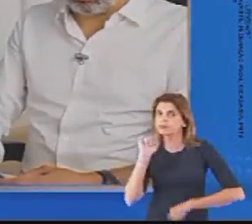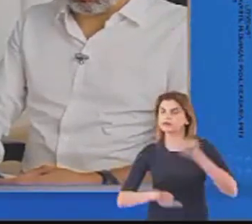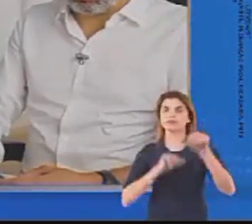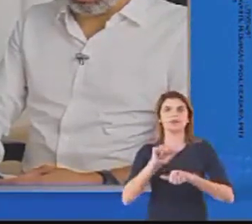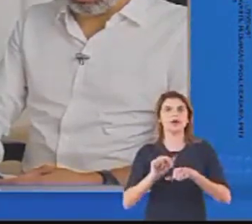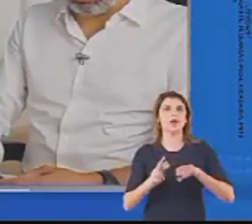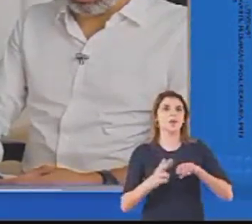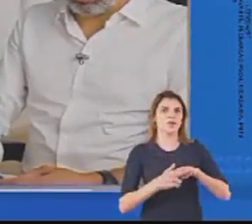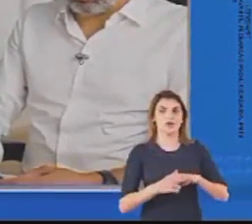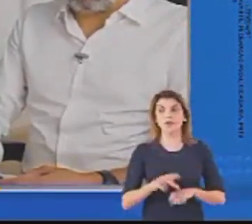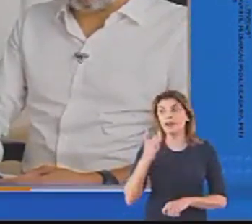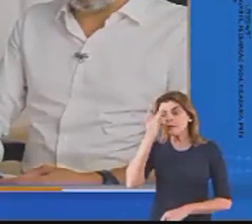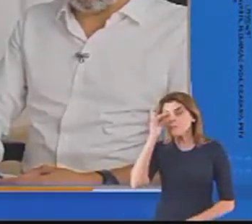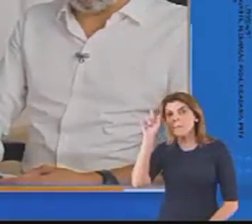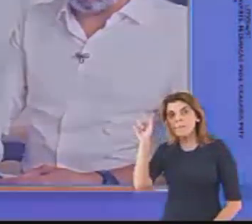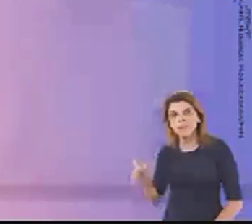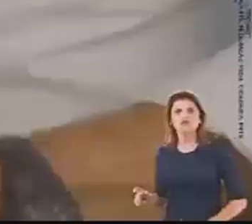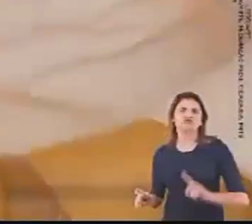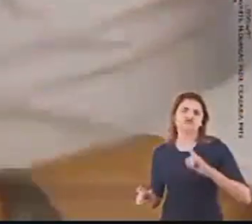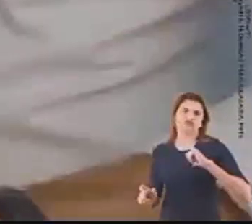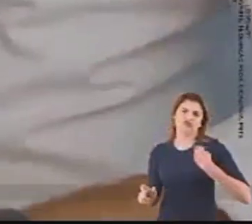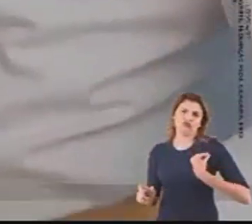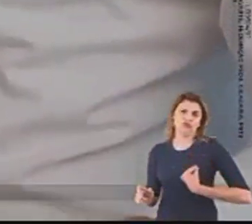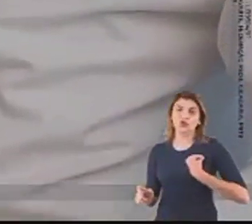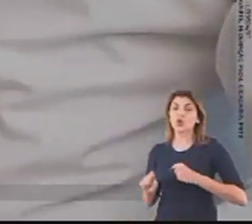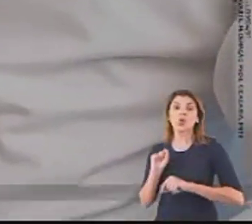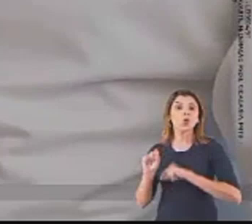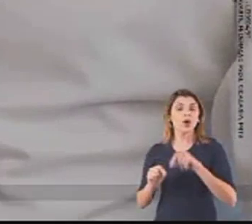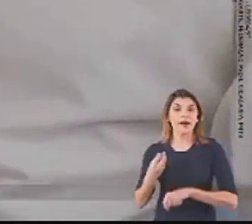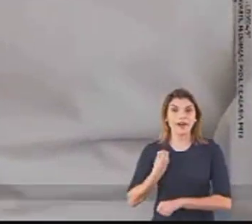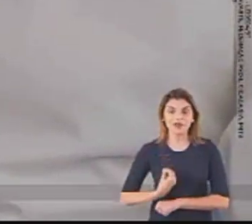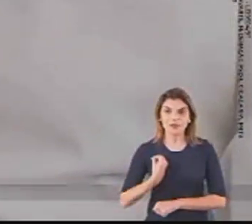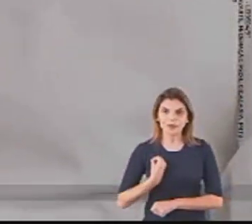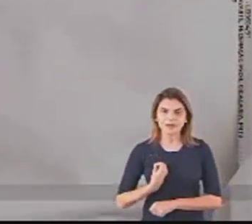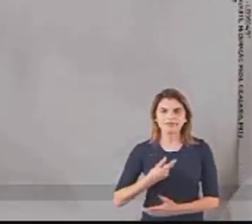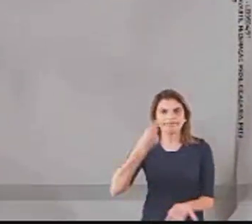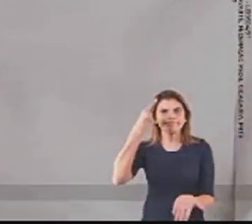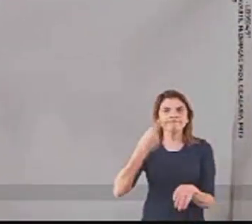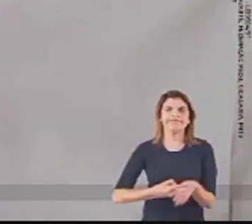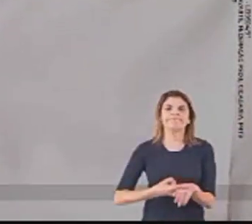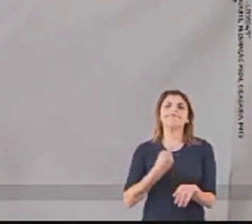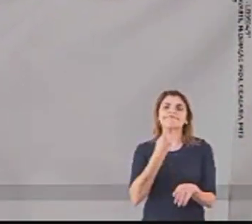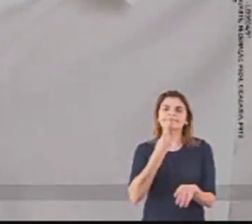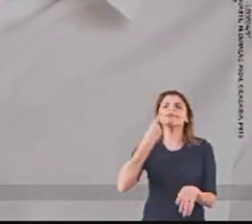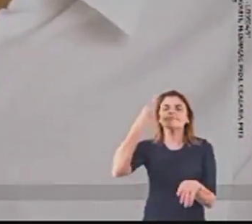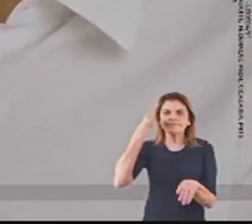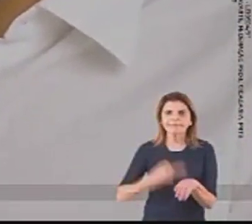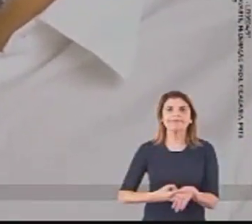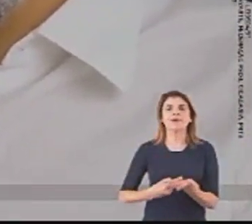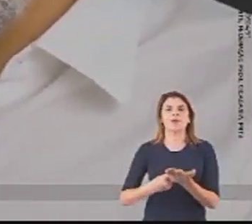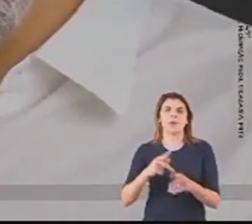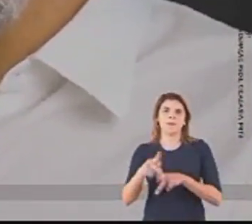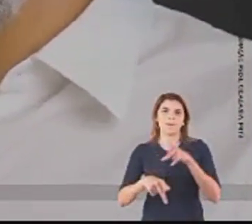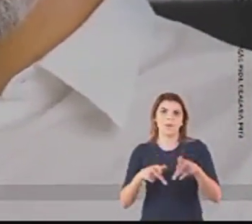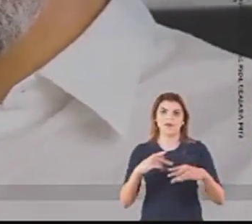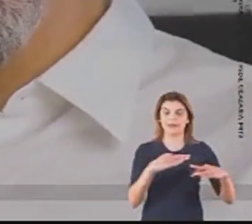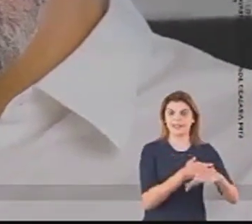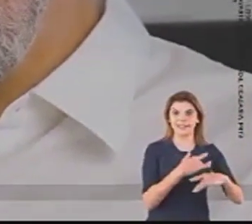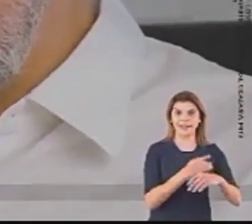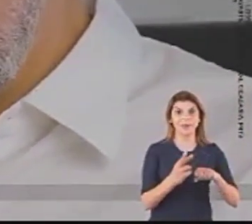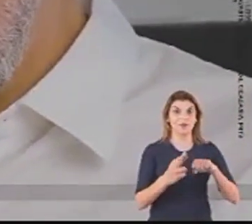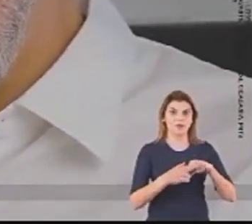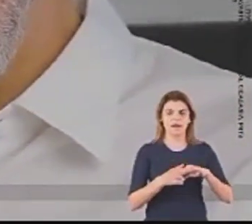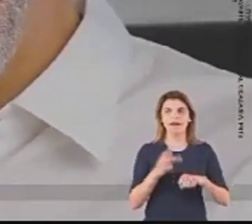o Alco Roxo. Ele é a pessoa que tem, acima de tudo na vida, o compromisso com o povo e a cidade de Alco Roxo.